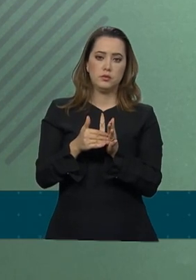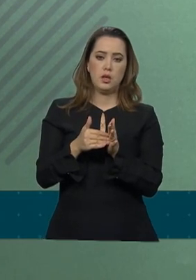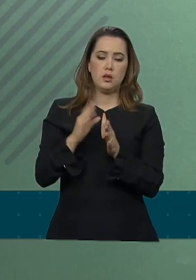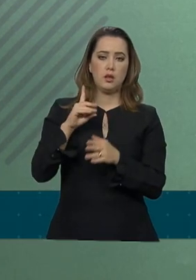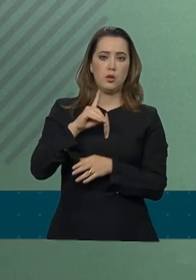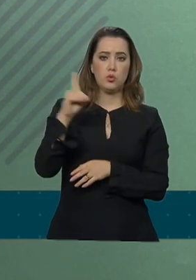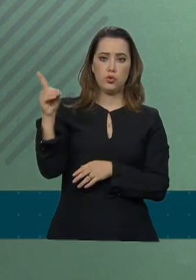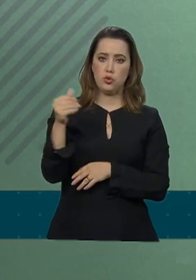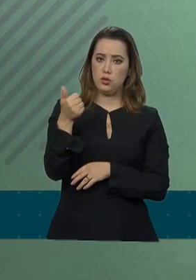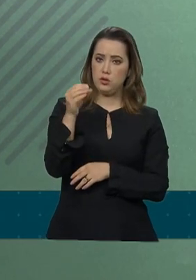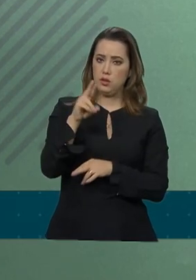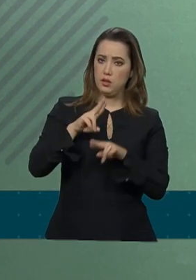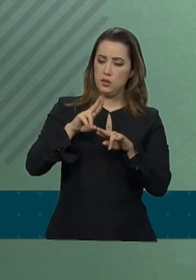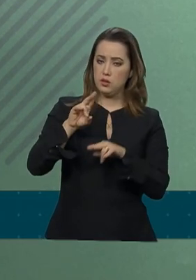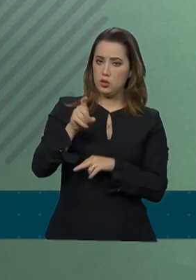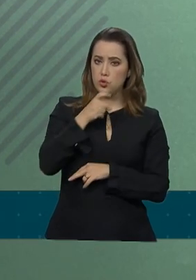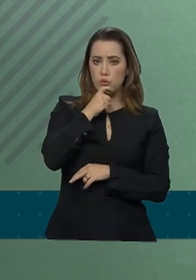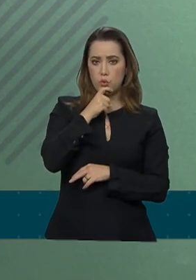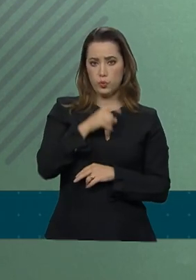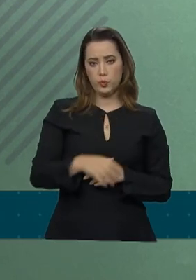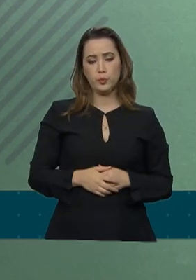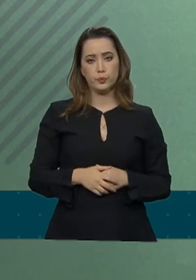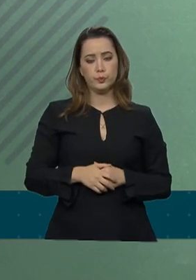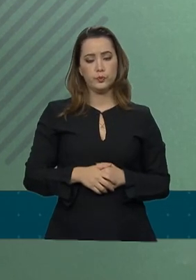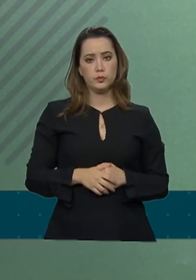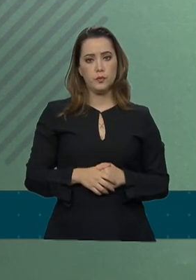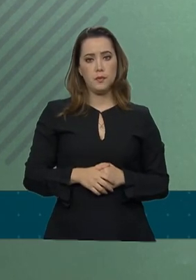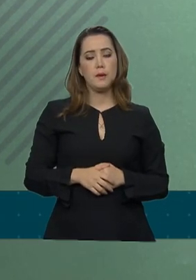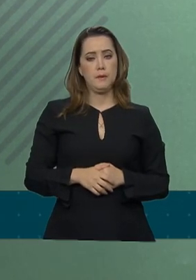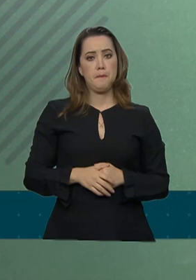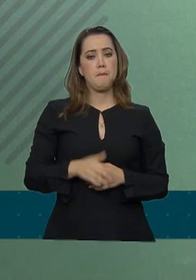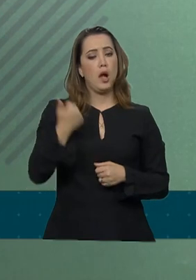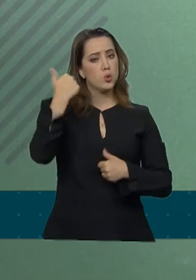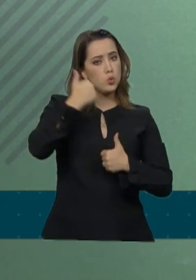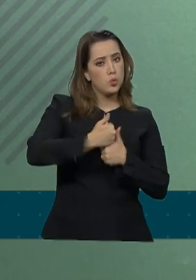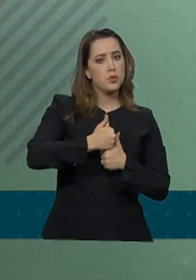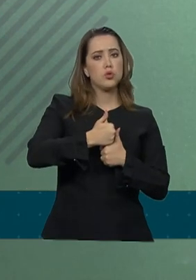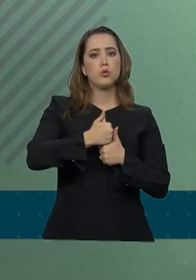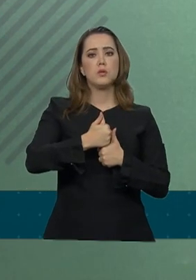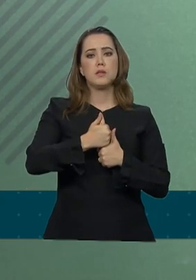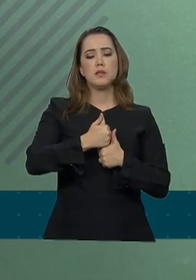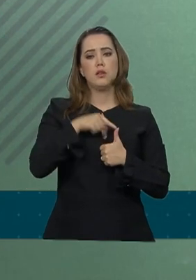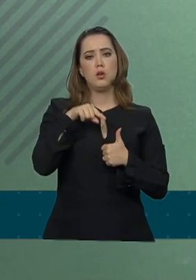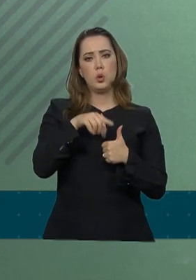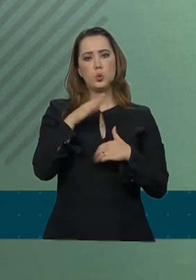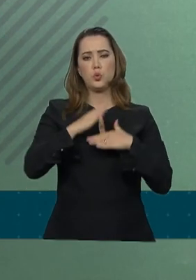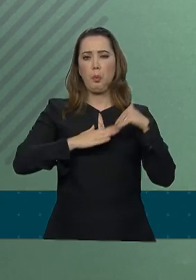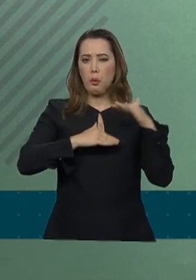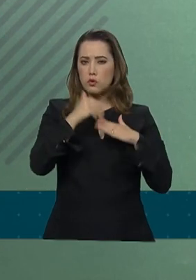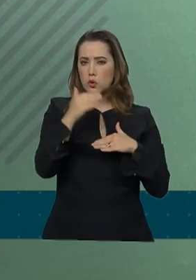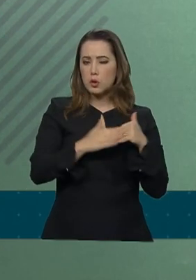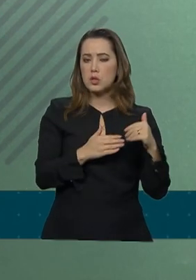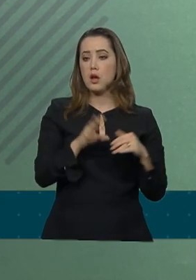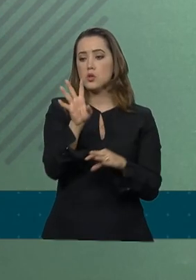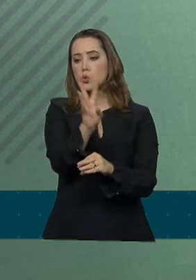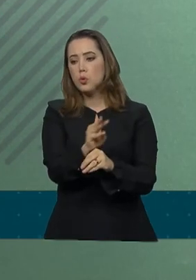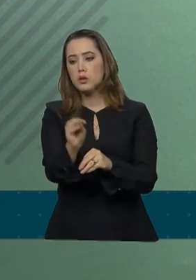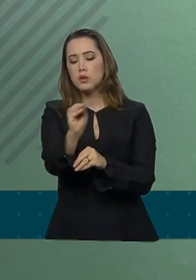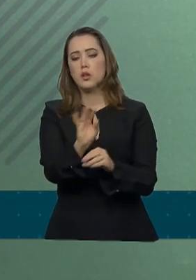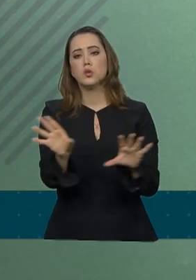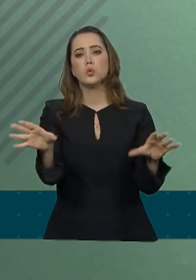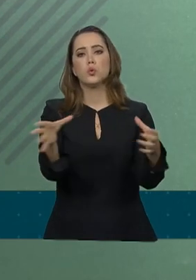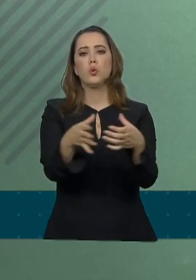próximo dia 10 de julho. A reposição de profissionais do Mais Médicos vai atender as populações de áreas